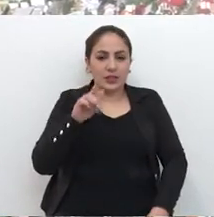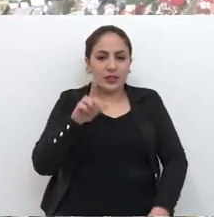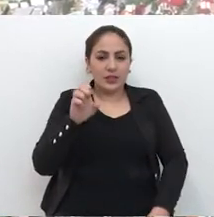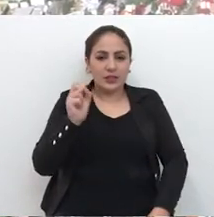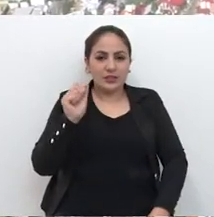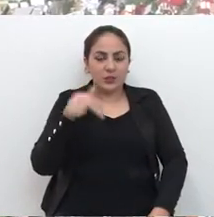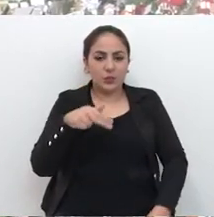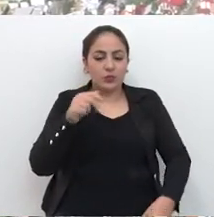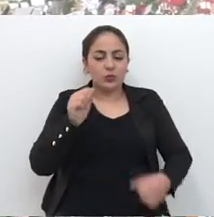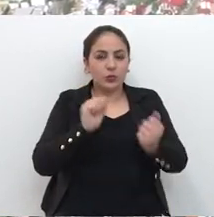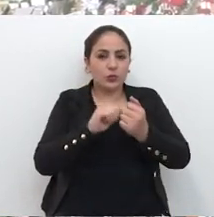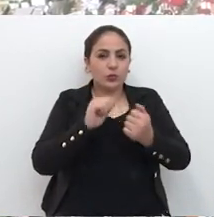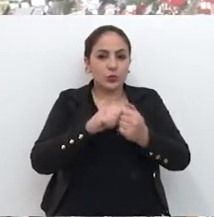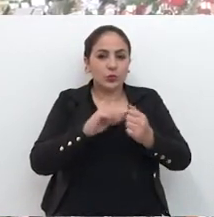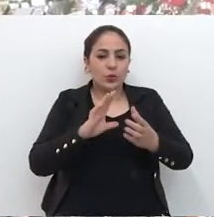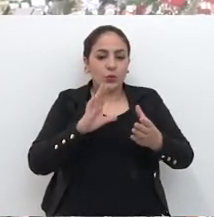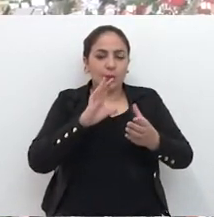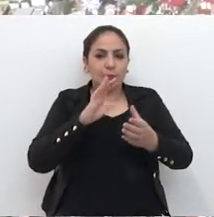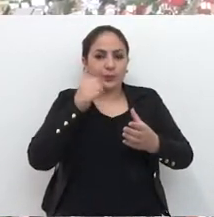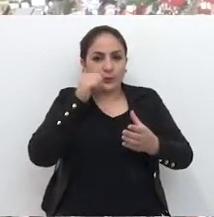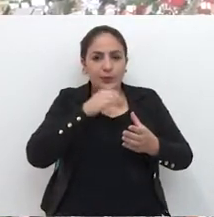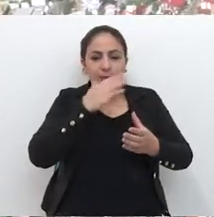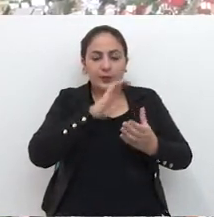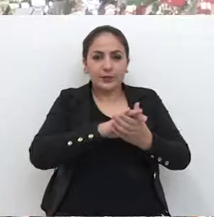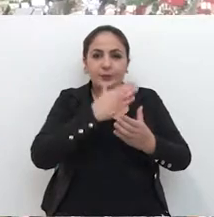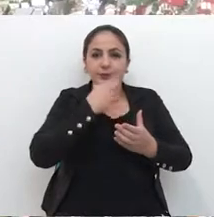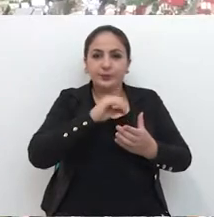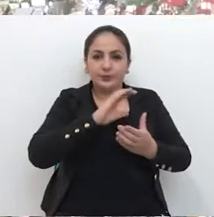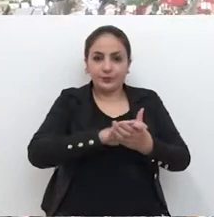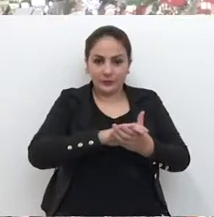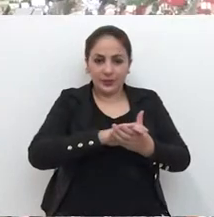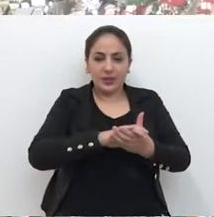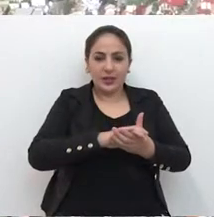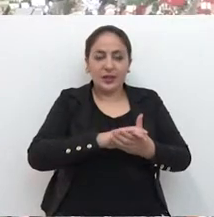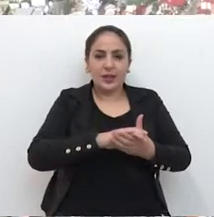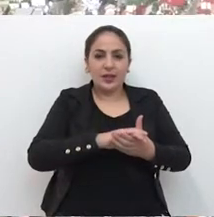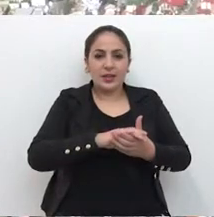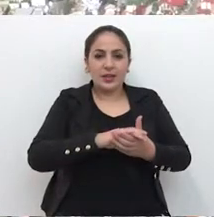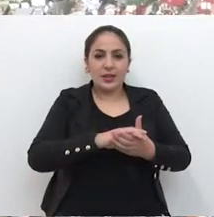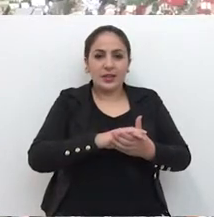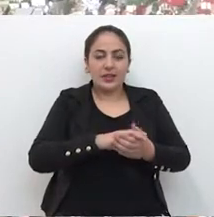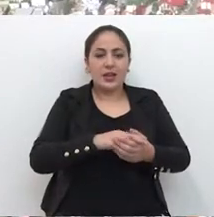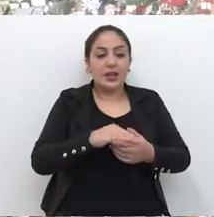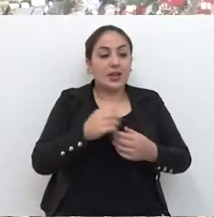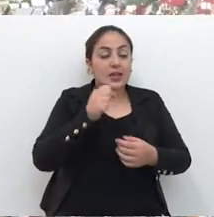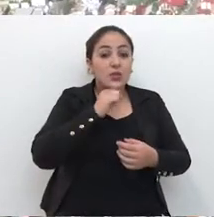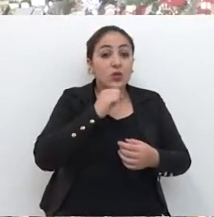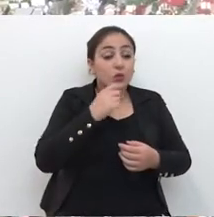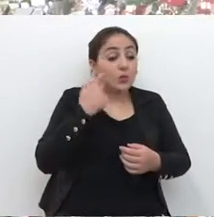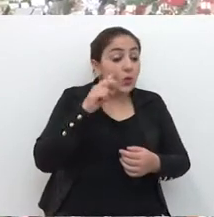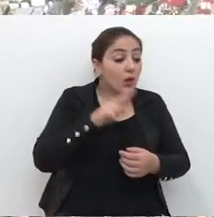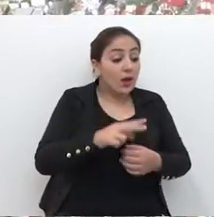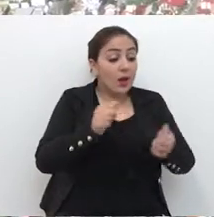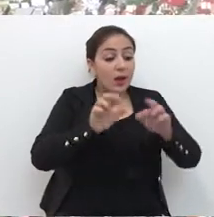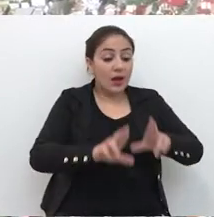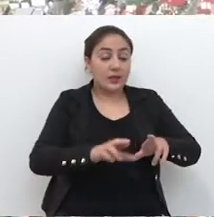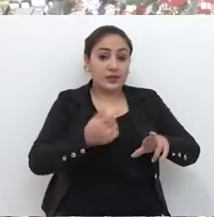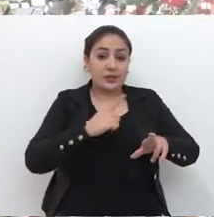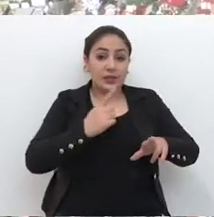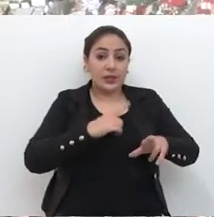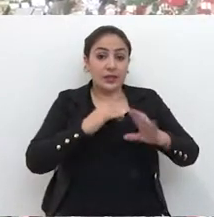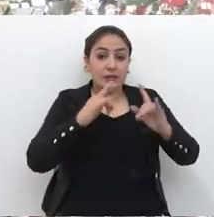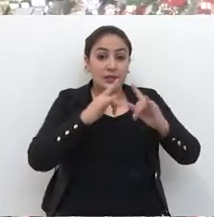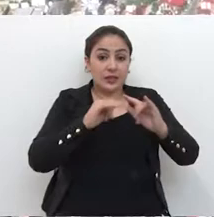e esses idosos que estiveram conosco, com esse casal de idosos, representando o grupo do DAT do bairro Veracruz. E ali, então, nós olhamos uma área onde tem a seda São José de